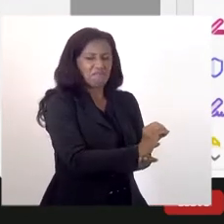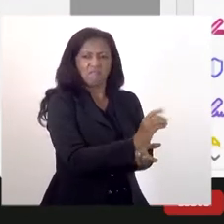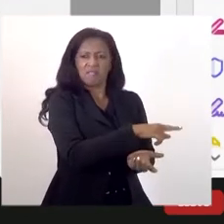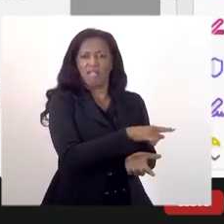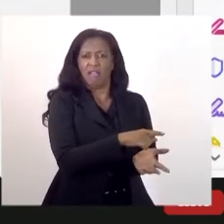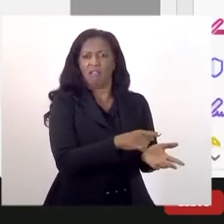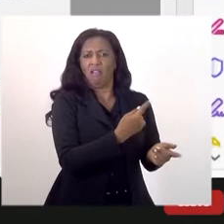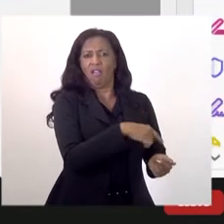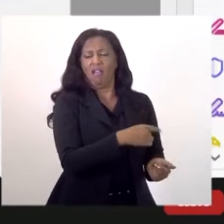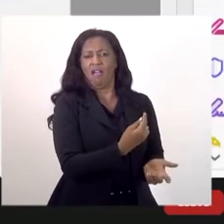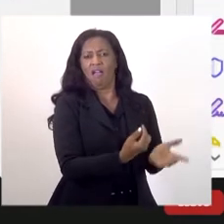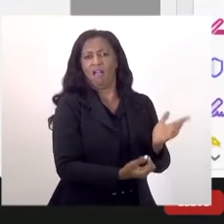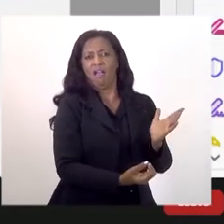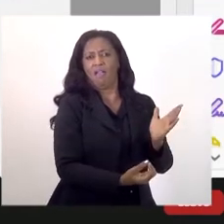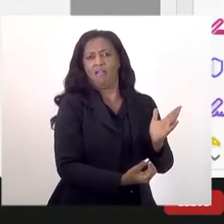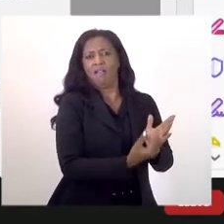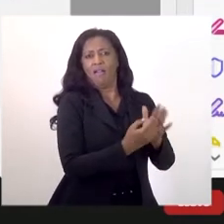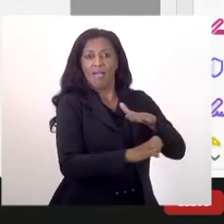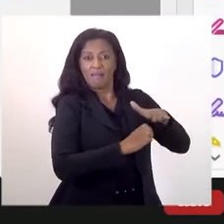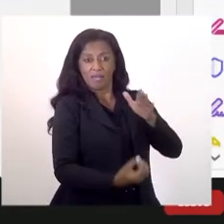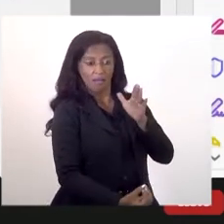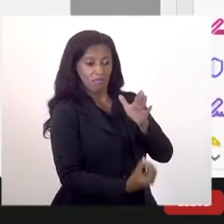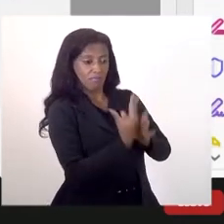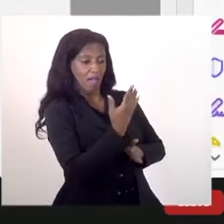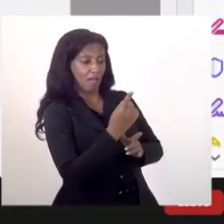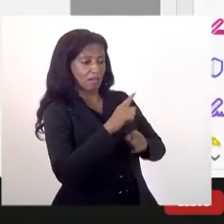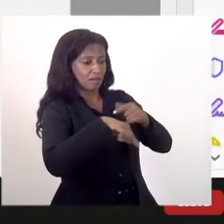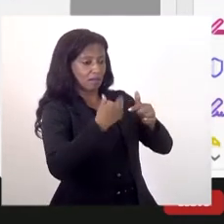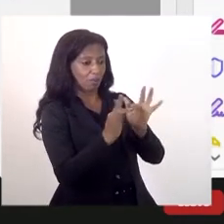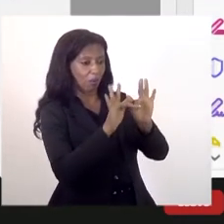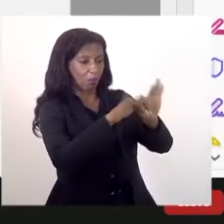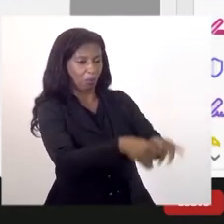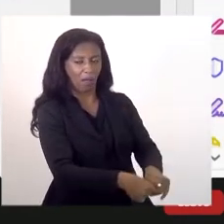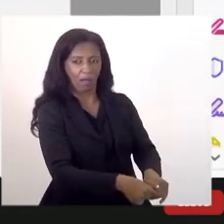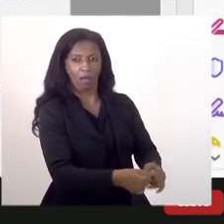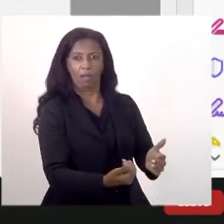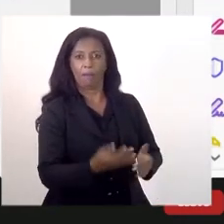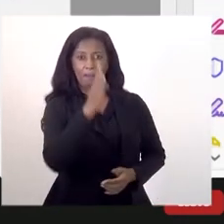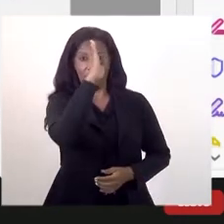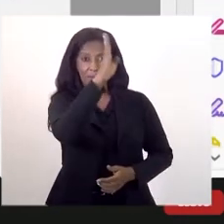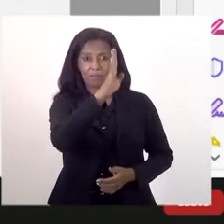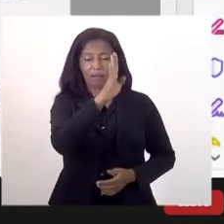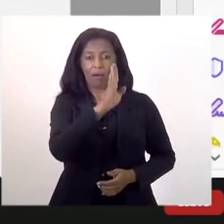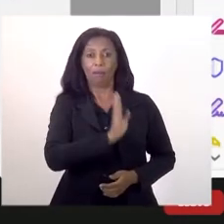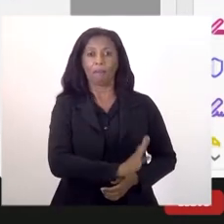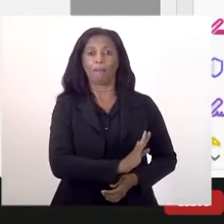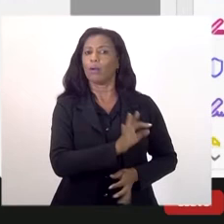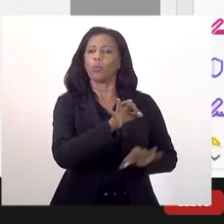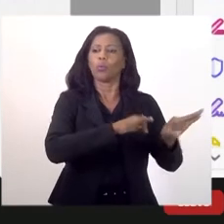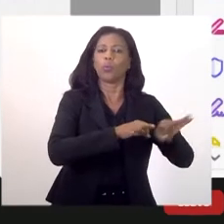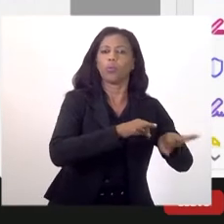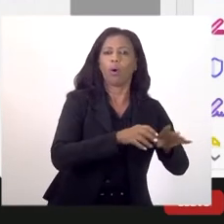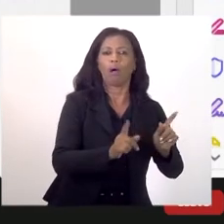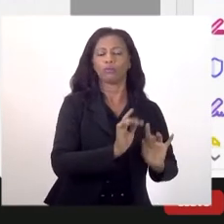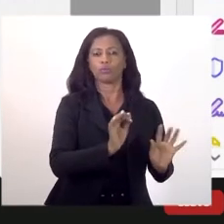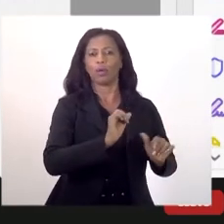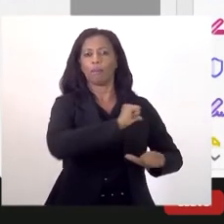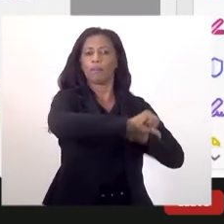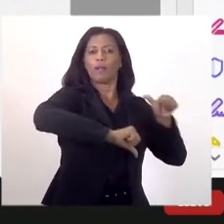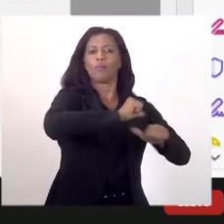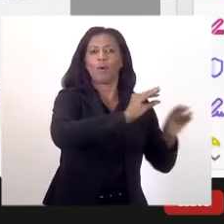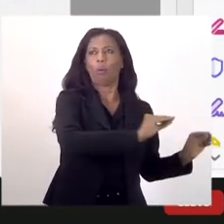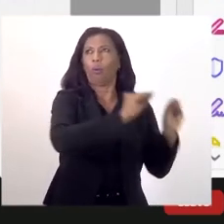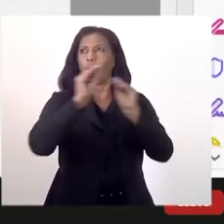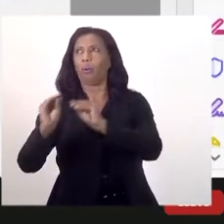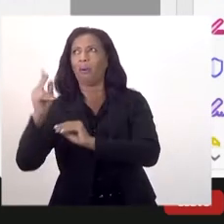superimportante, porque as empresas nascem e morrem. Então, é necessário ter o fomento da startup. Mas nós não queremos só fomentar uma startup para ela mudar para São